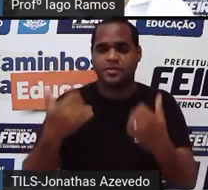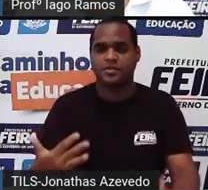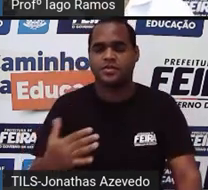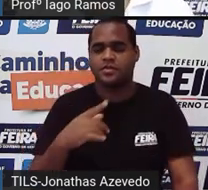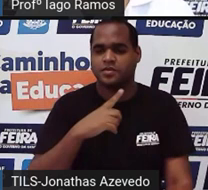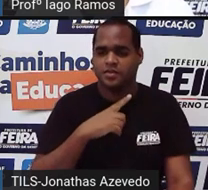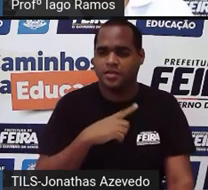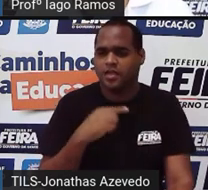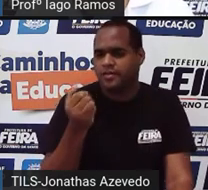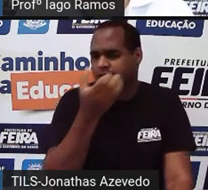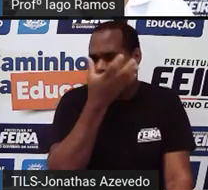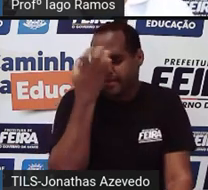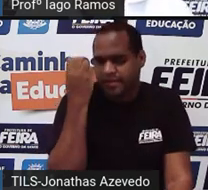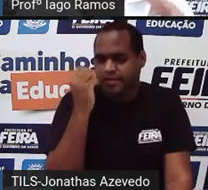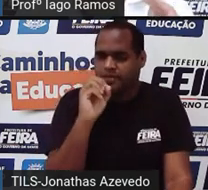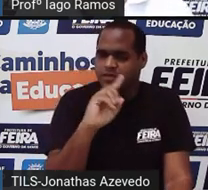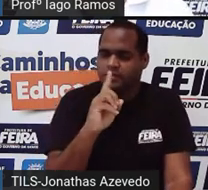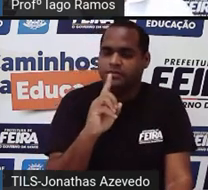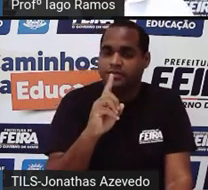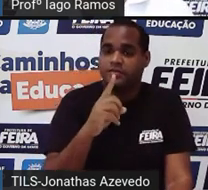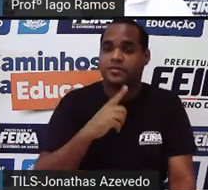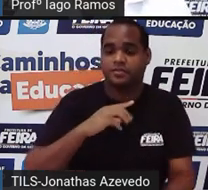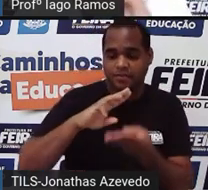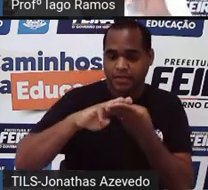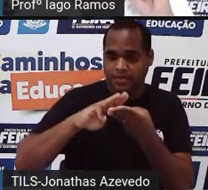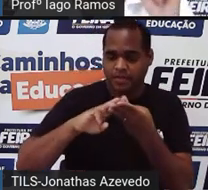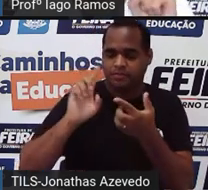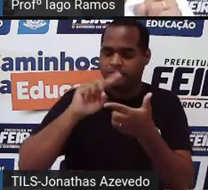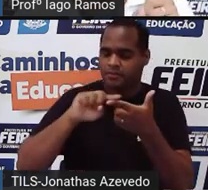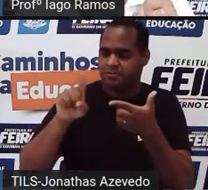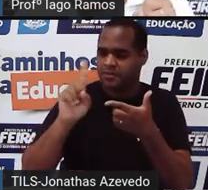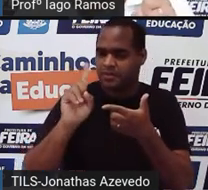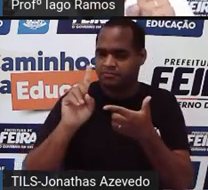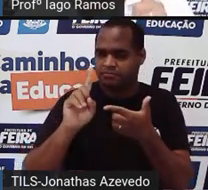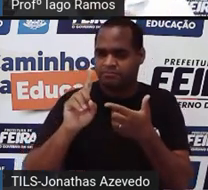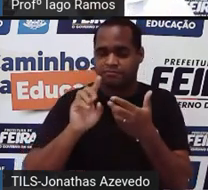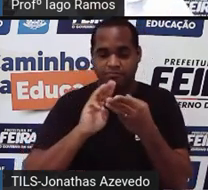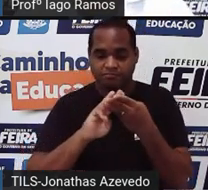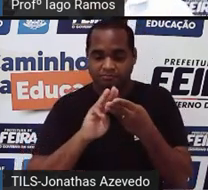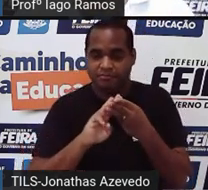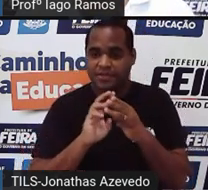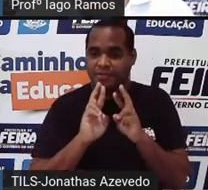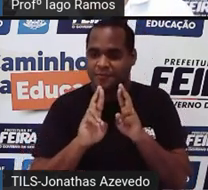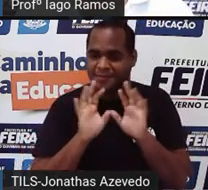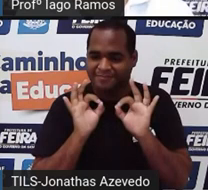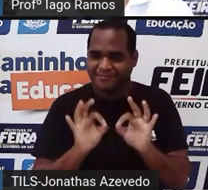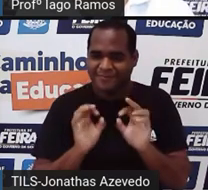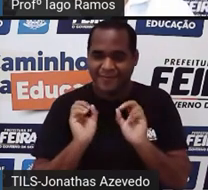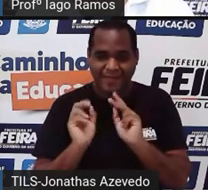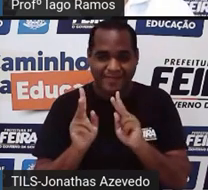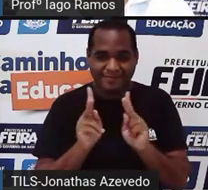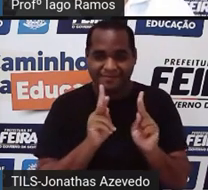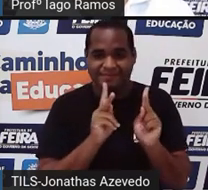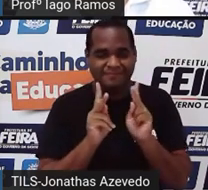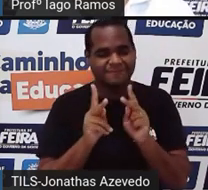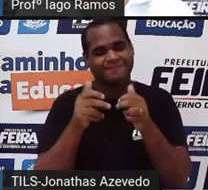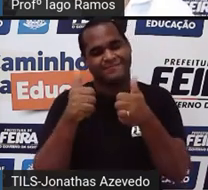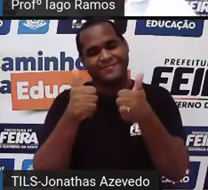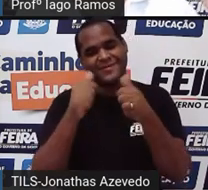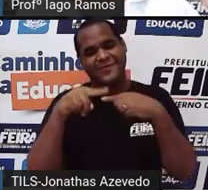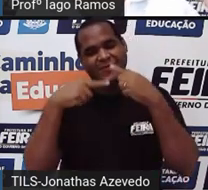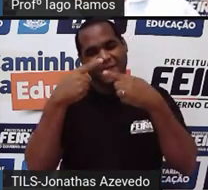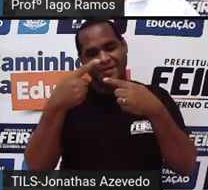pra você nunca mais esquecer que matemática não é problema matemática é solução tá bom é isso aí